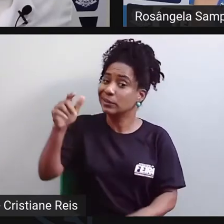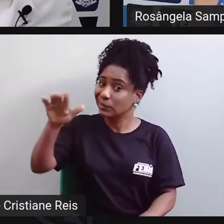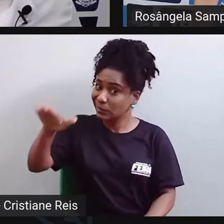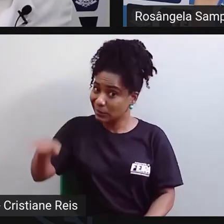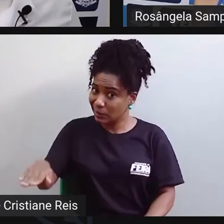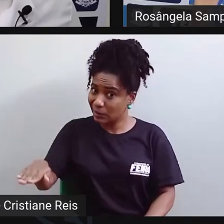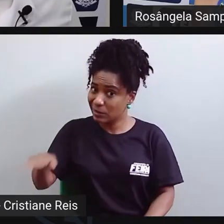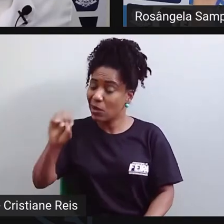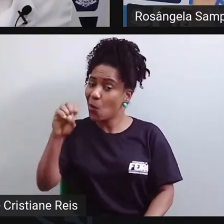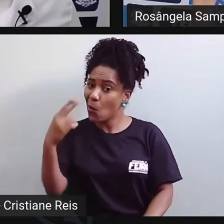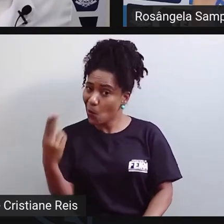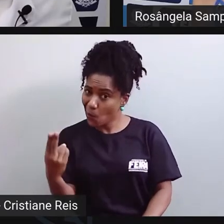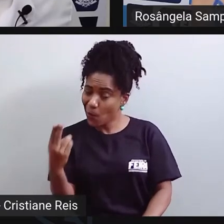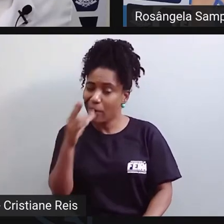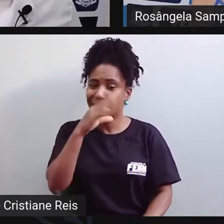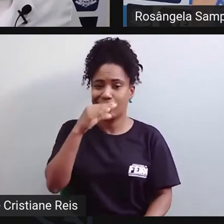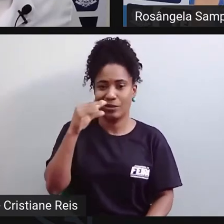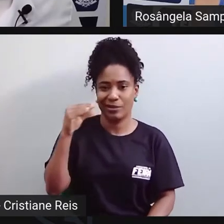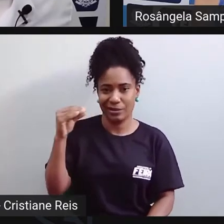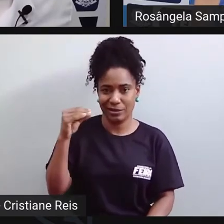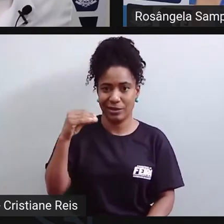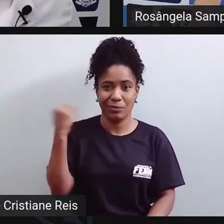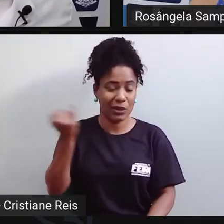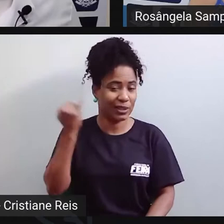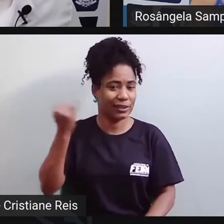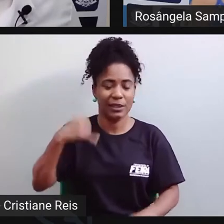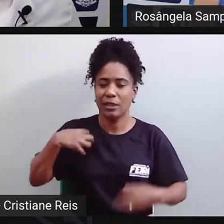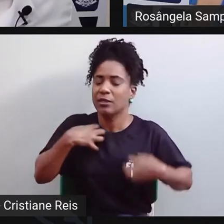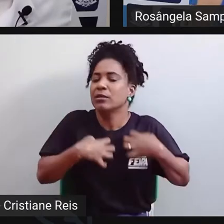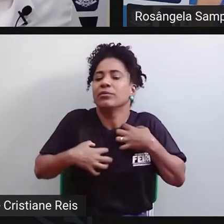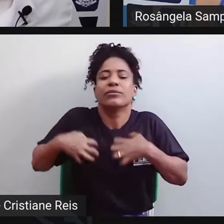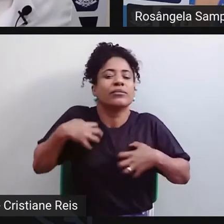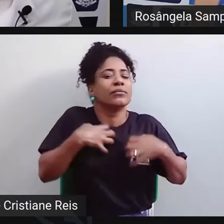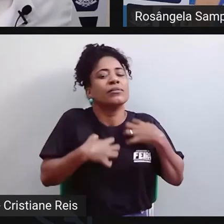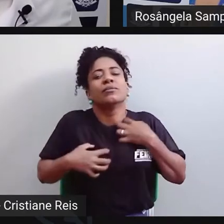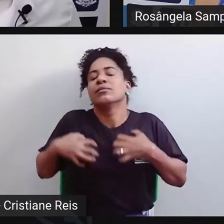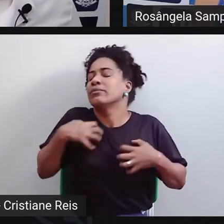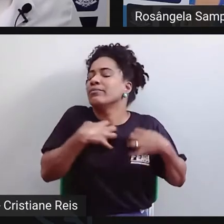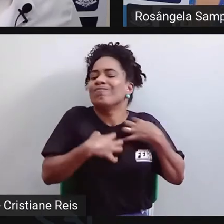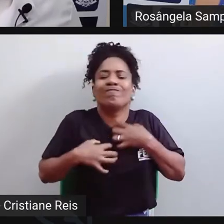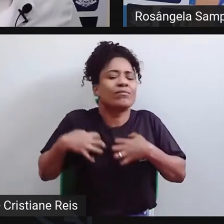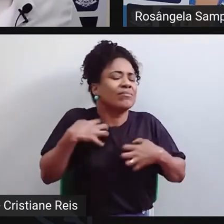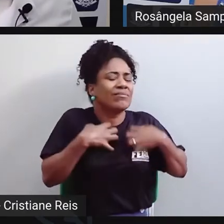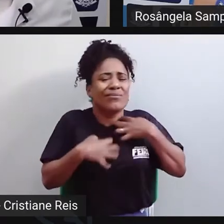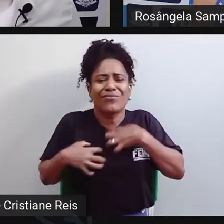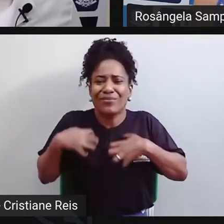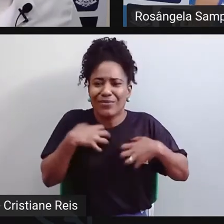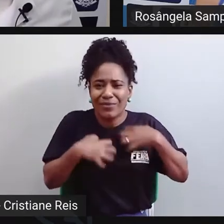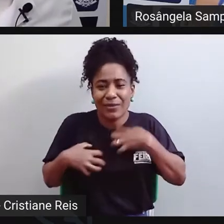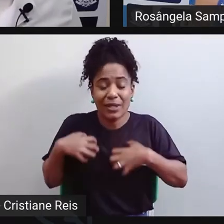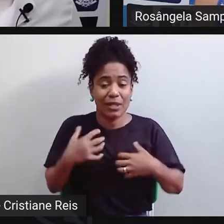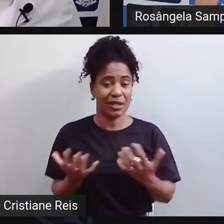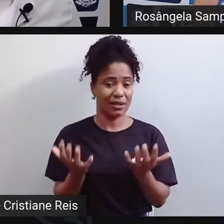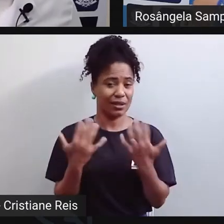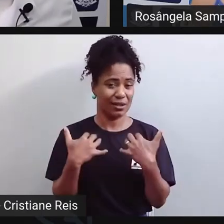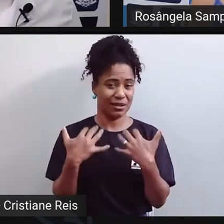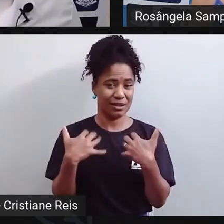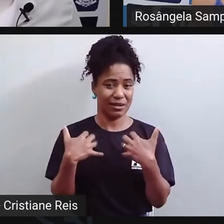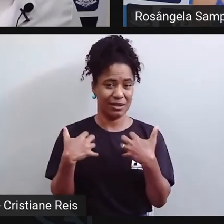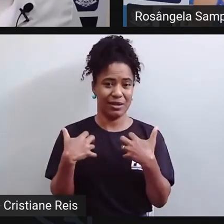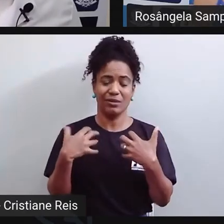desses transtornos. Principalmente a ansiedade. A ansiedade é aquela inquietação muito grande, onde nada